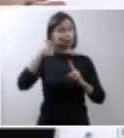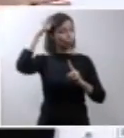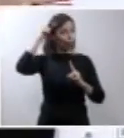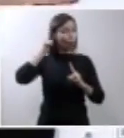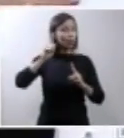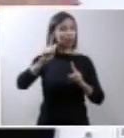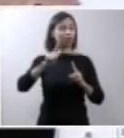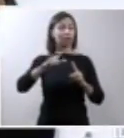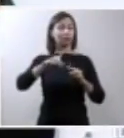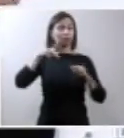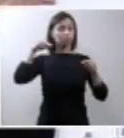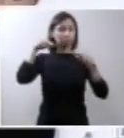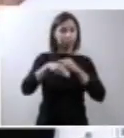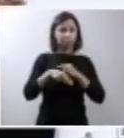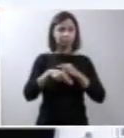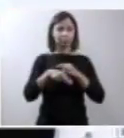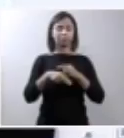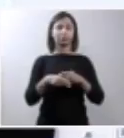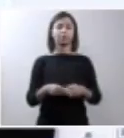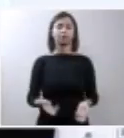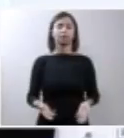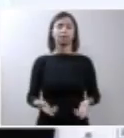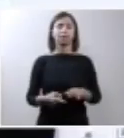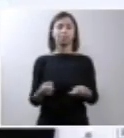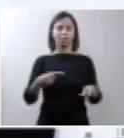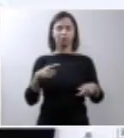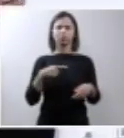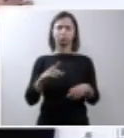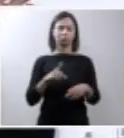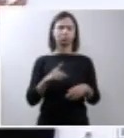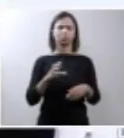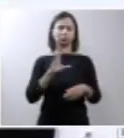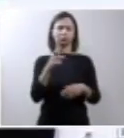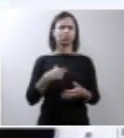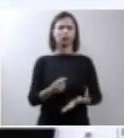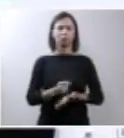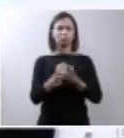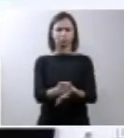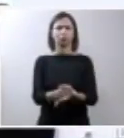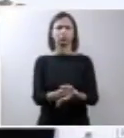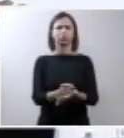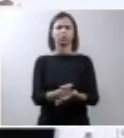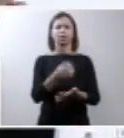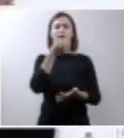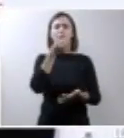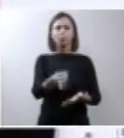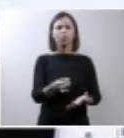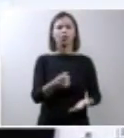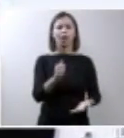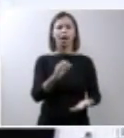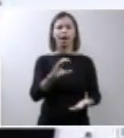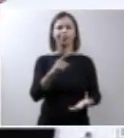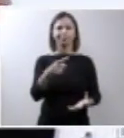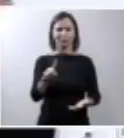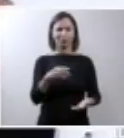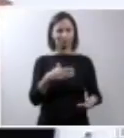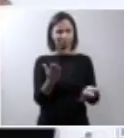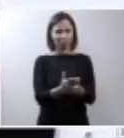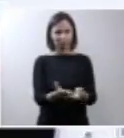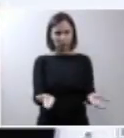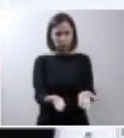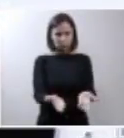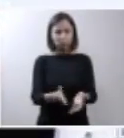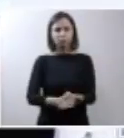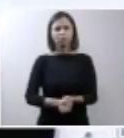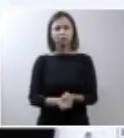de alguma coisa que eu concordo, absolutamente apoio a proposta da ação, que é a de